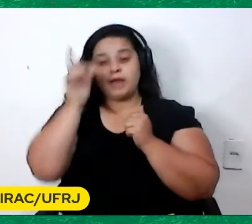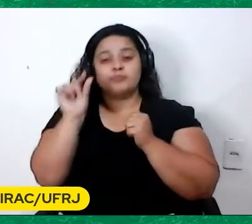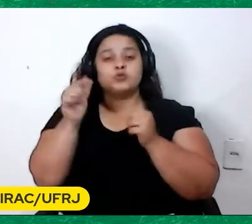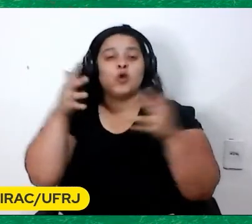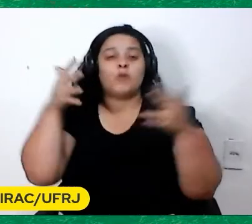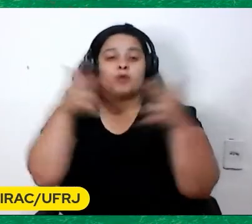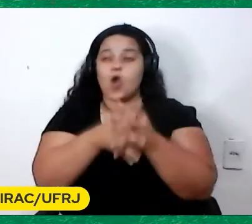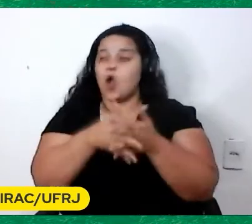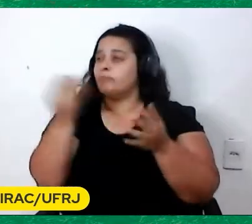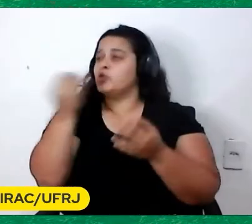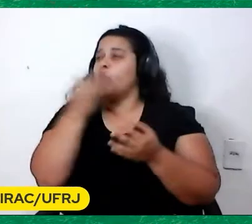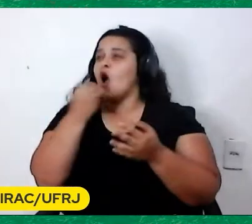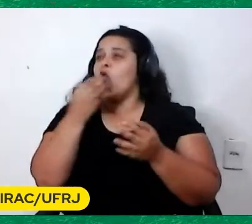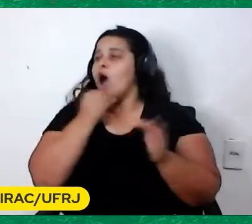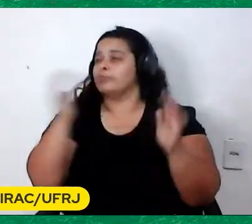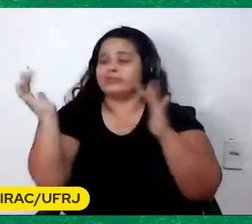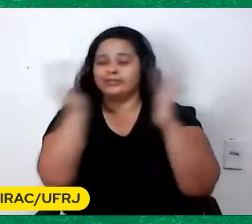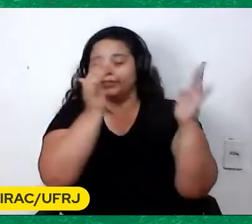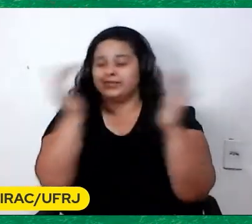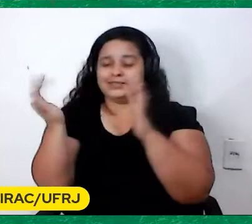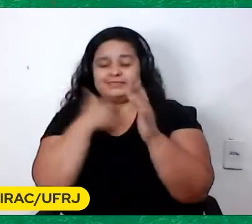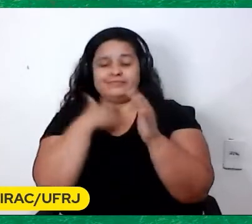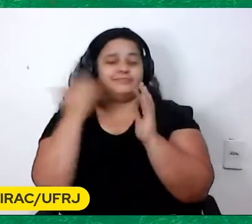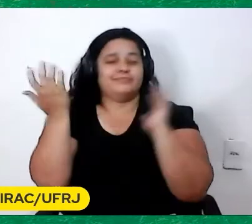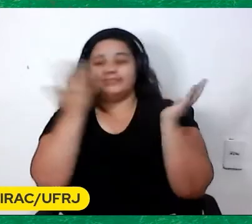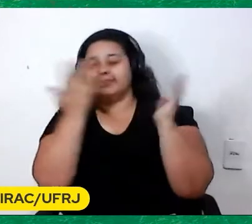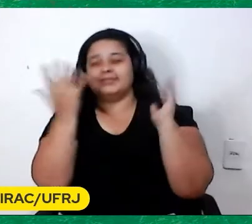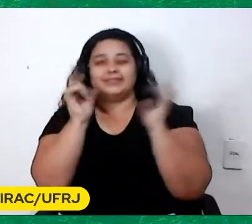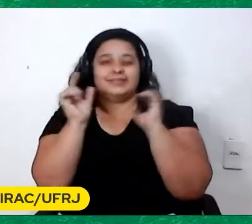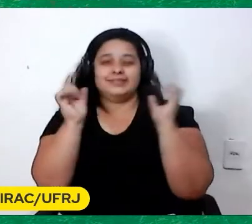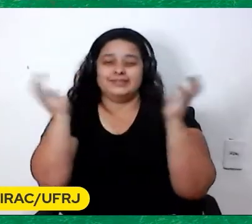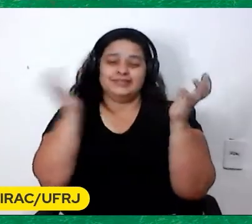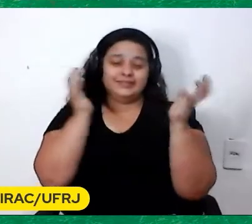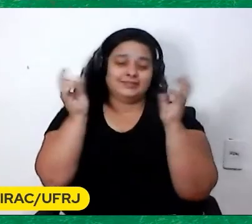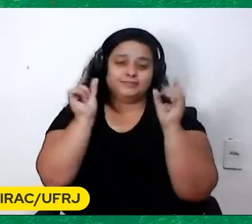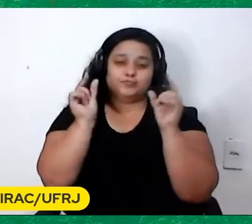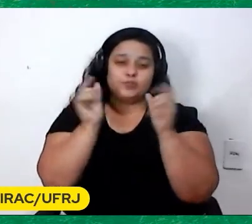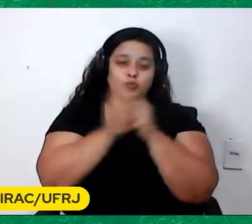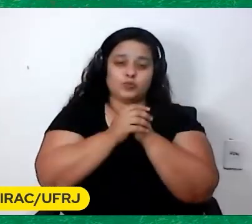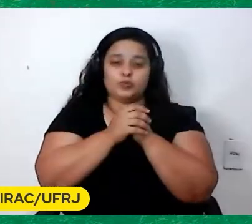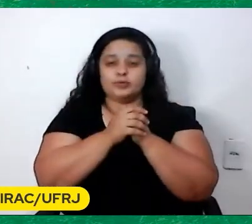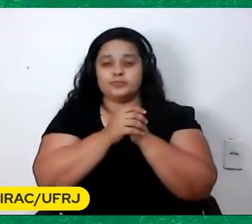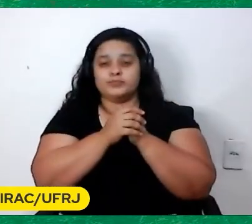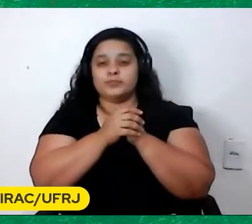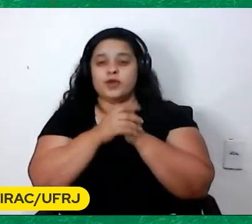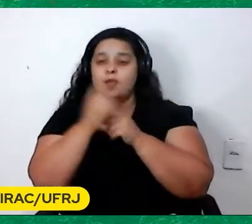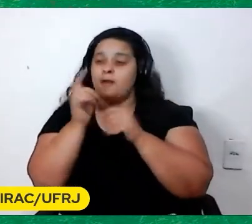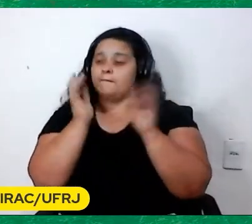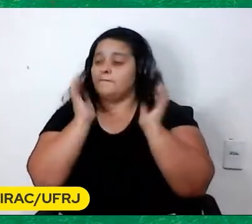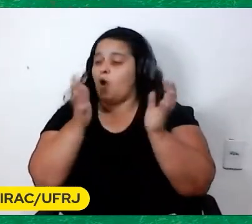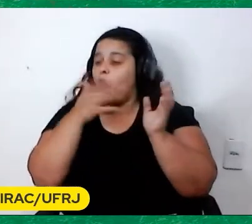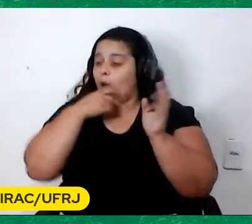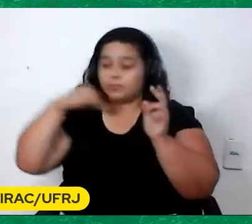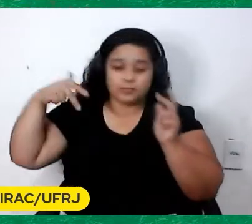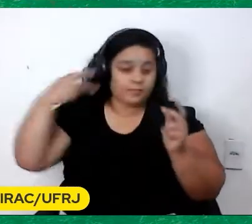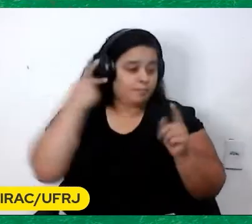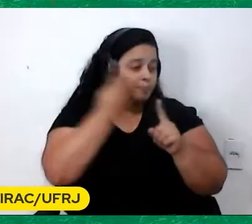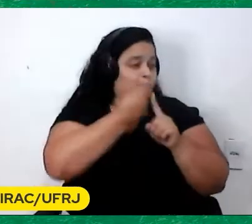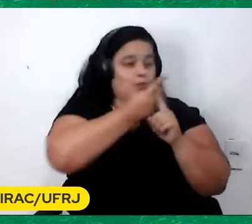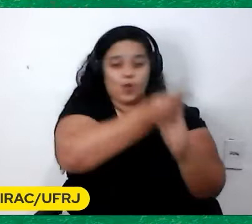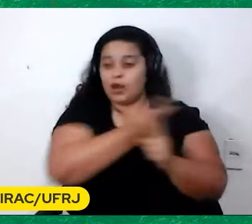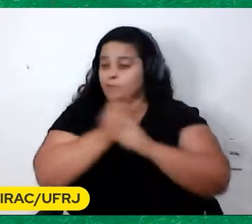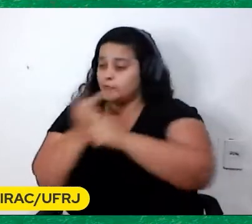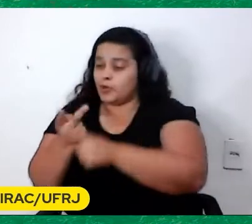monte de homem Jogando com as pernas Realmente Acho estranho Correndo atrás de uma bola Um negócio estranho Correndo uma